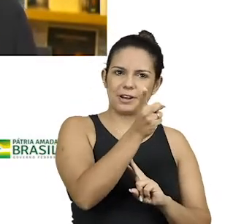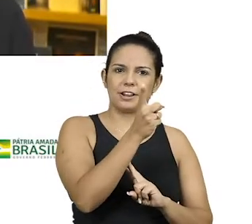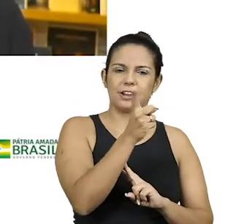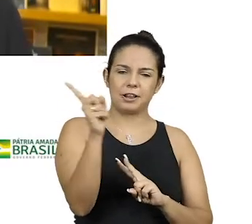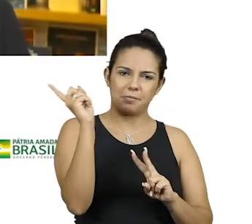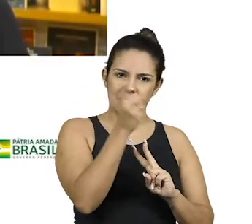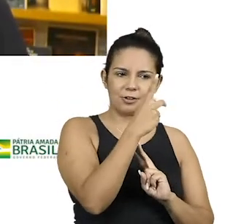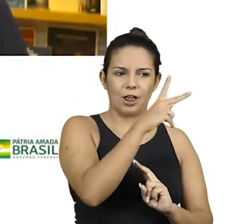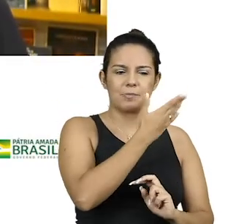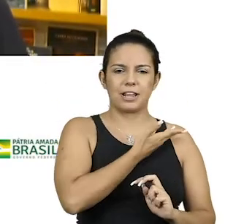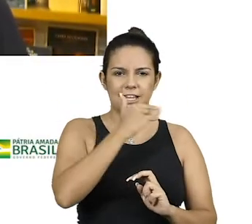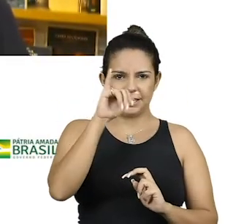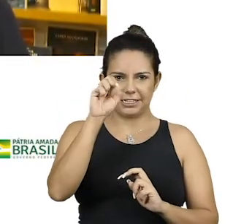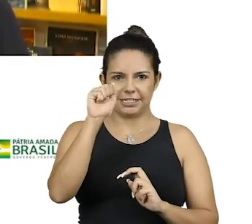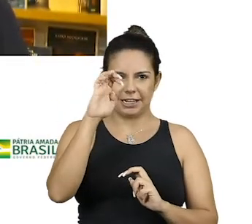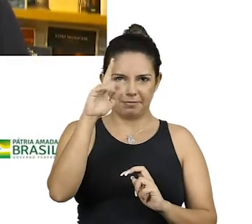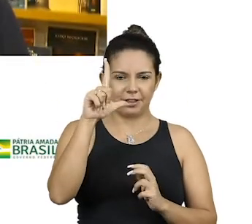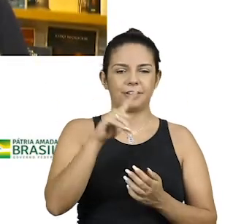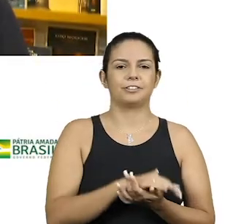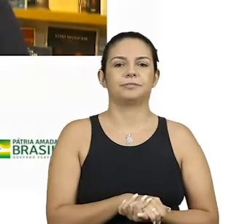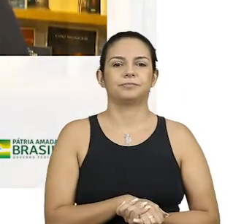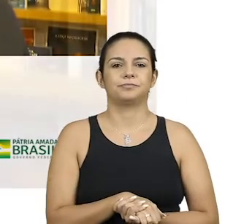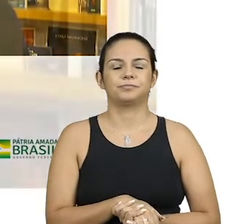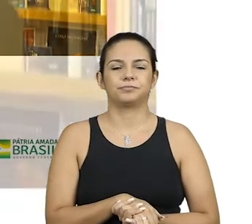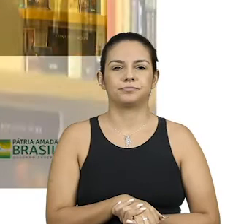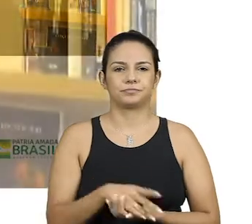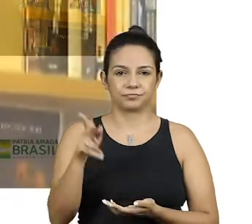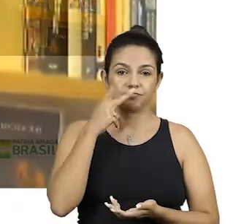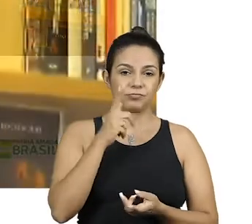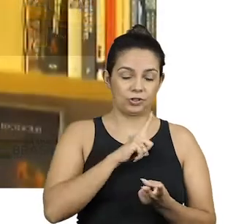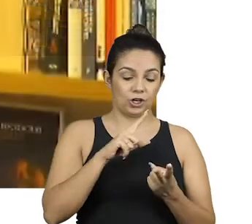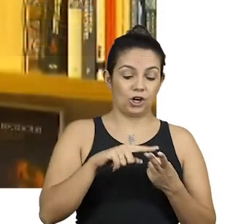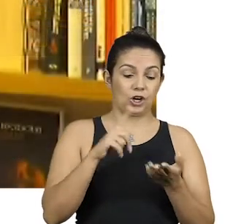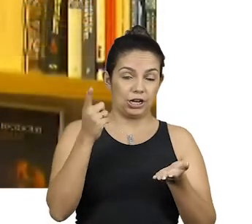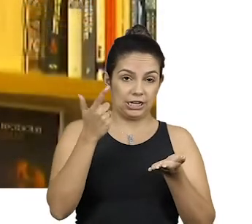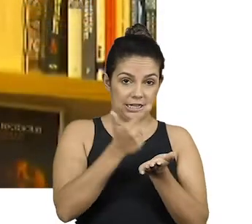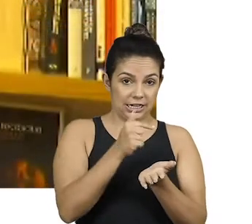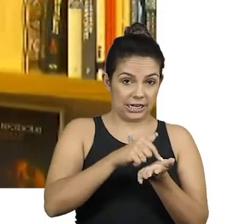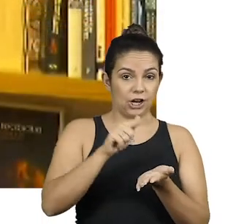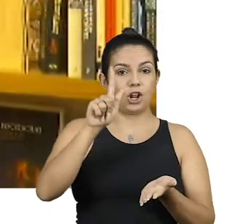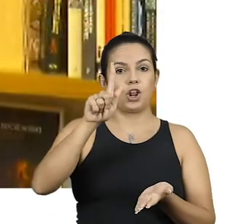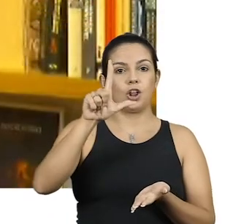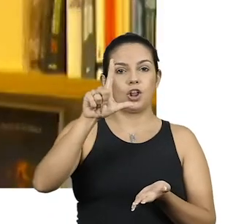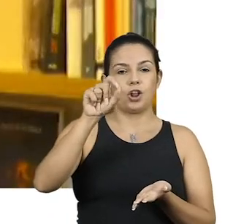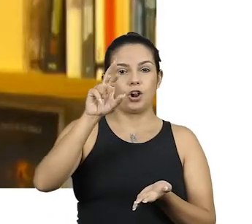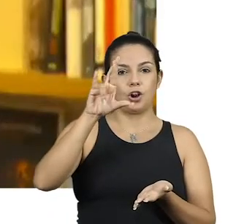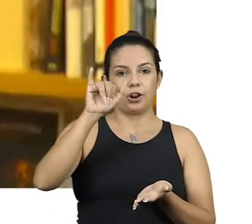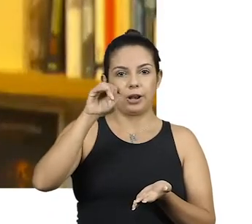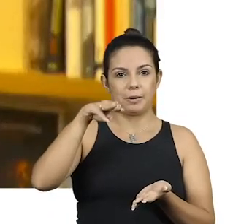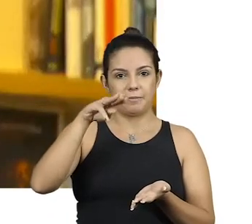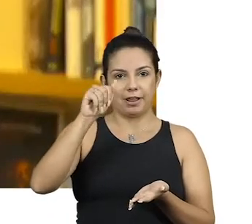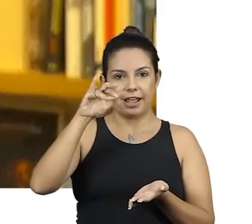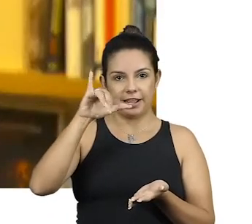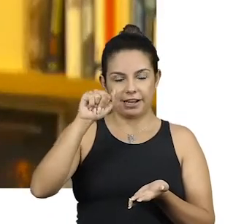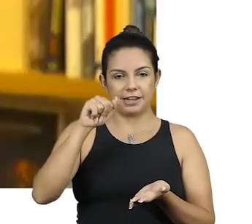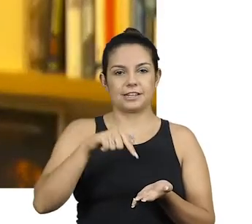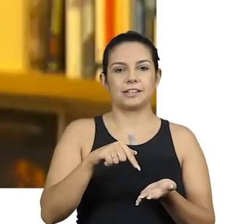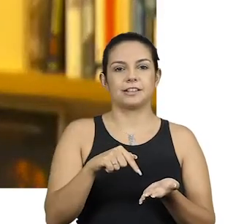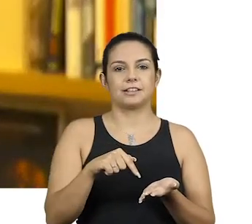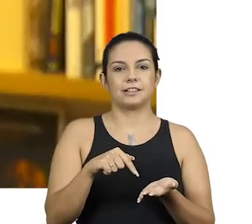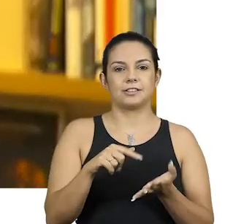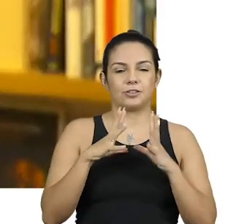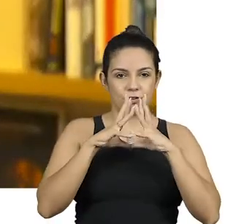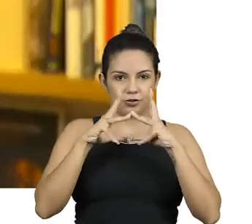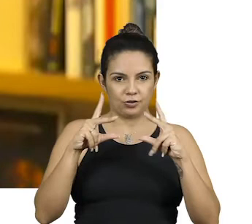na sua amiga Isabel Diex. A gente tem a Glória Maria que deu uma entrevista quando ela estava finalmente